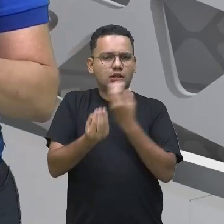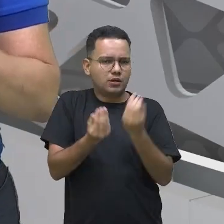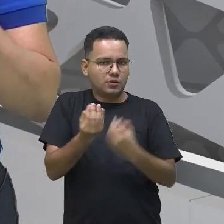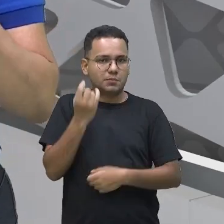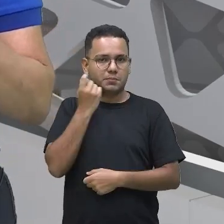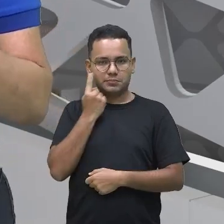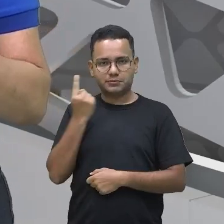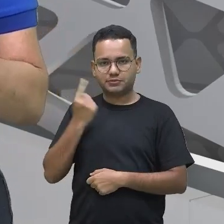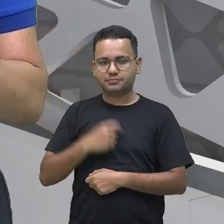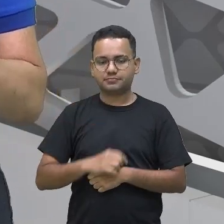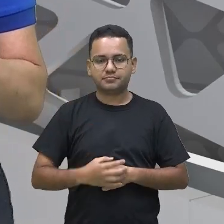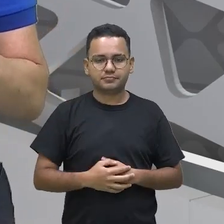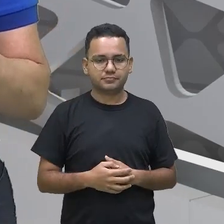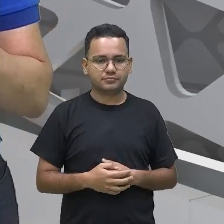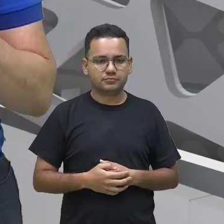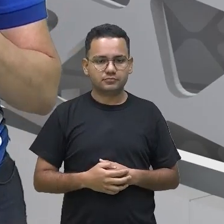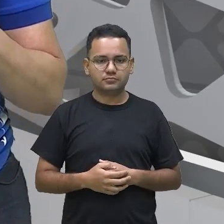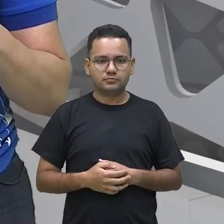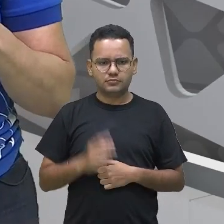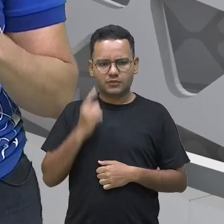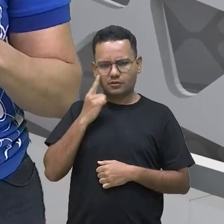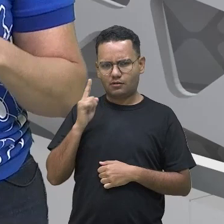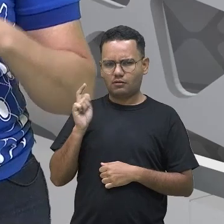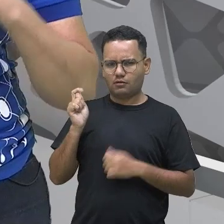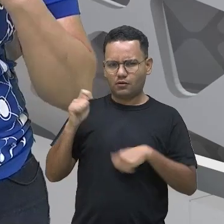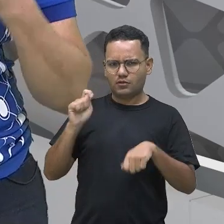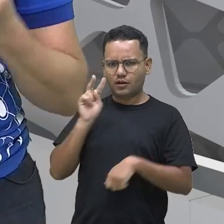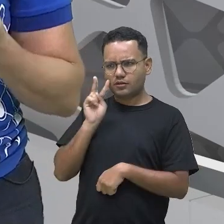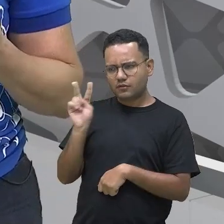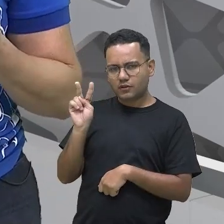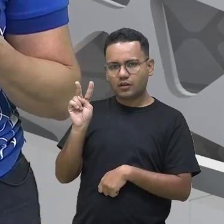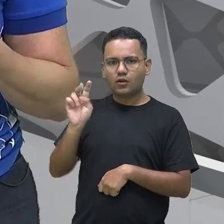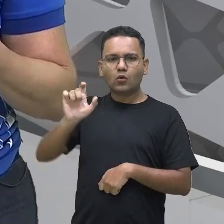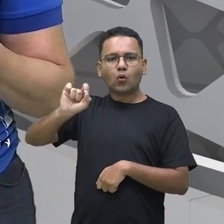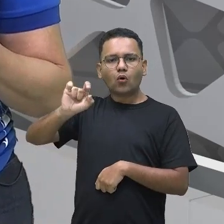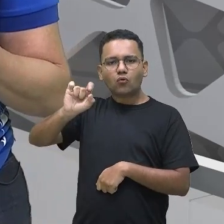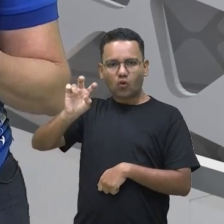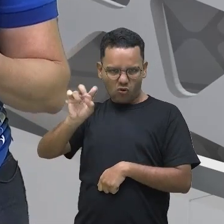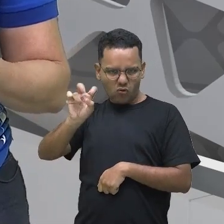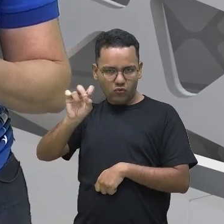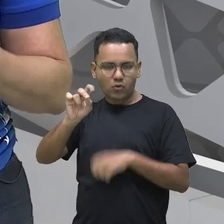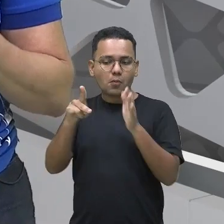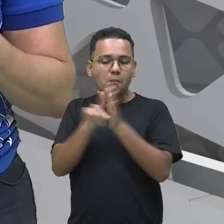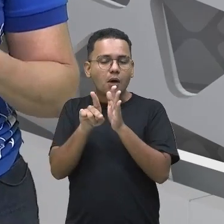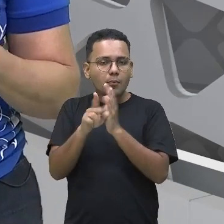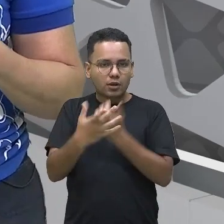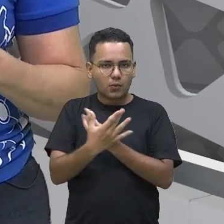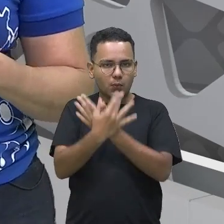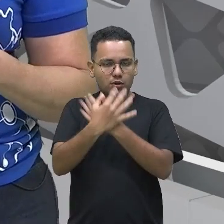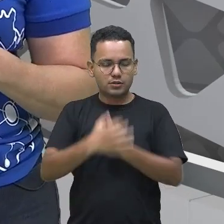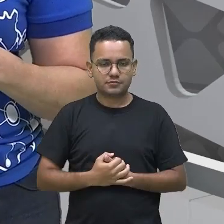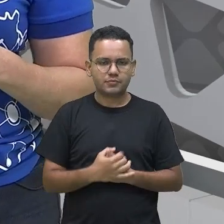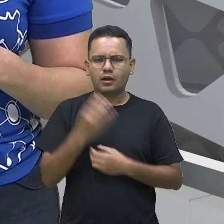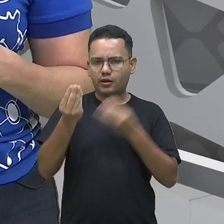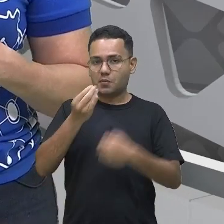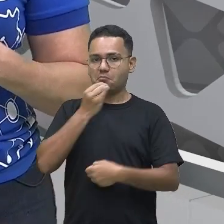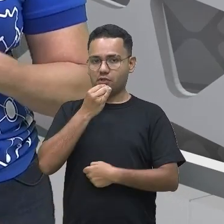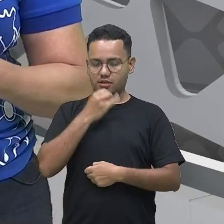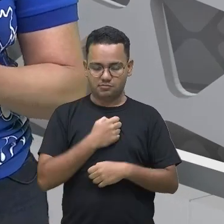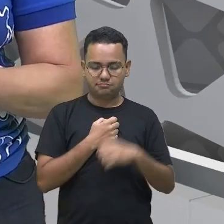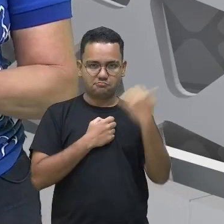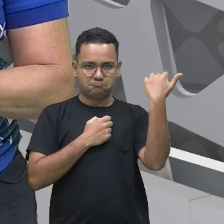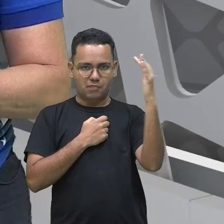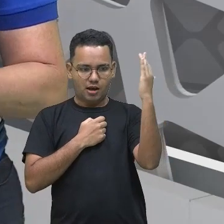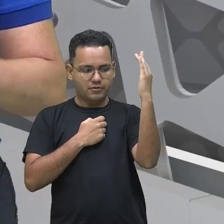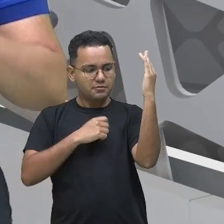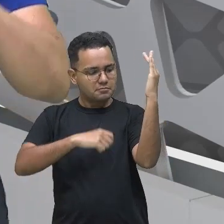dá para vocês visualizarem aí o ovinho da borboleta, né? Então, começa a borboleta